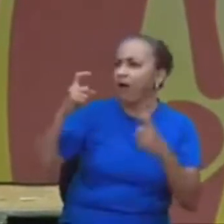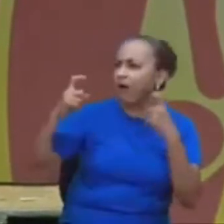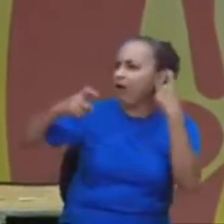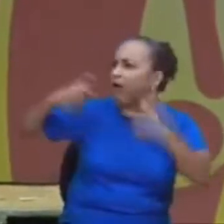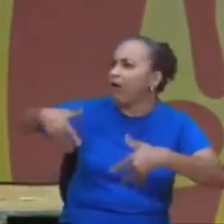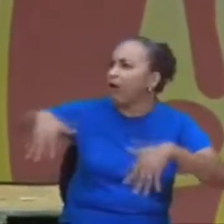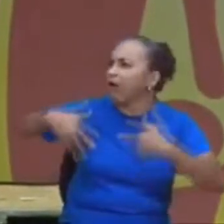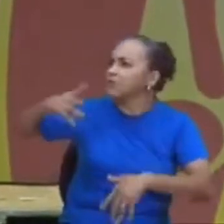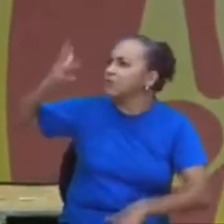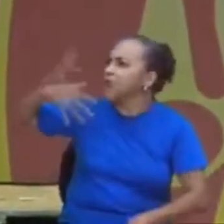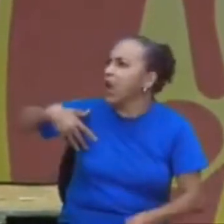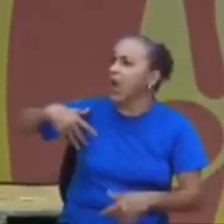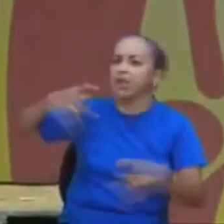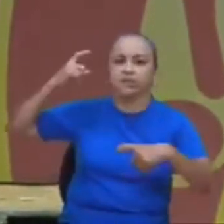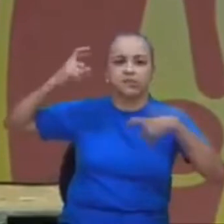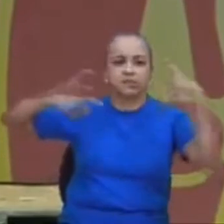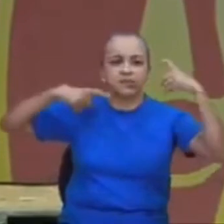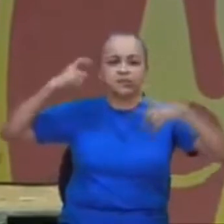com isso.